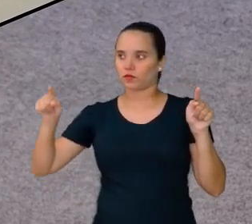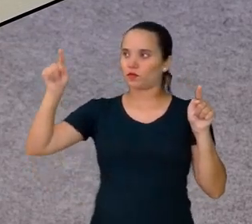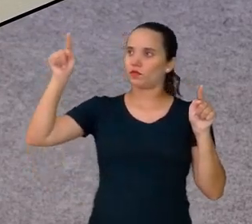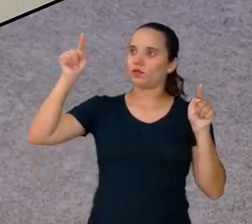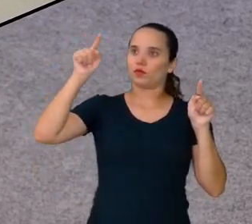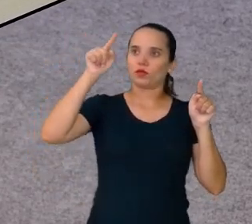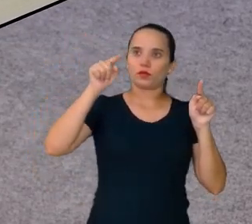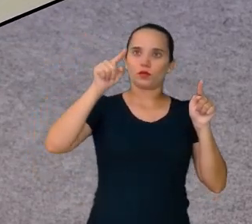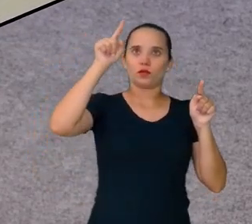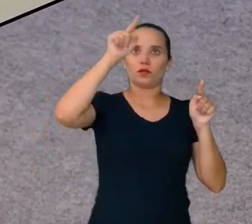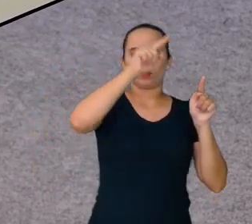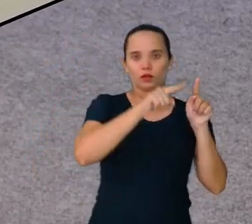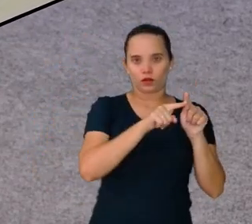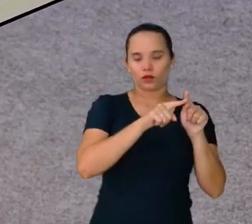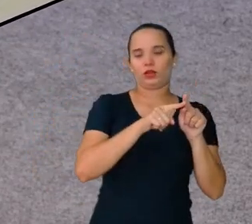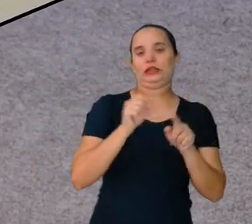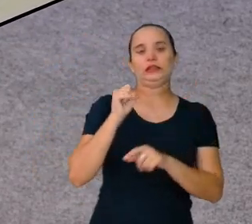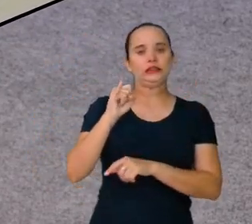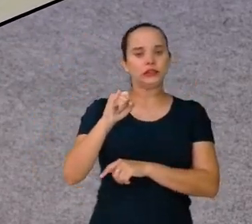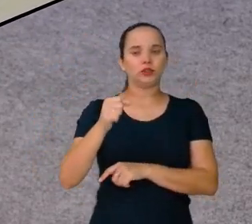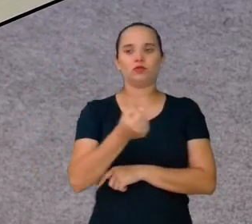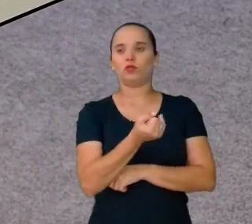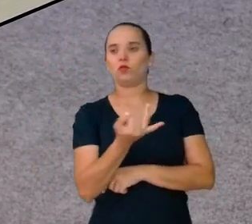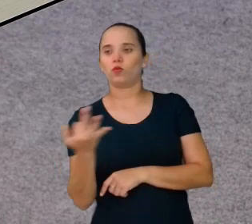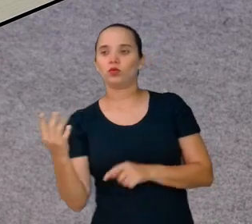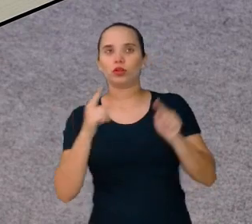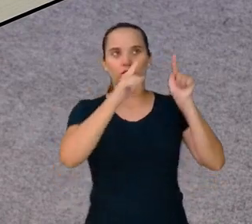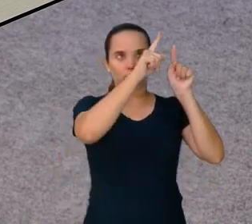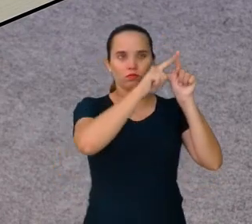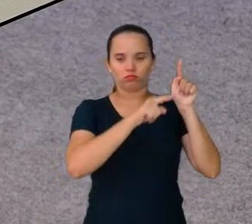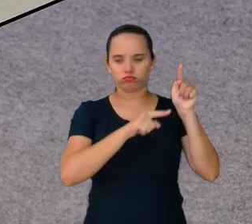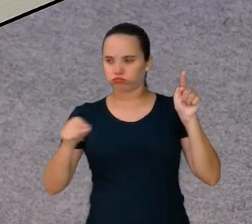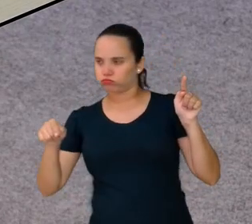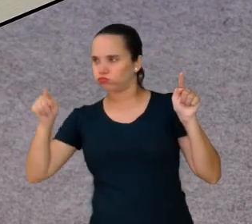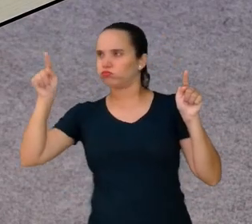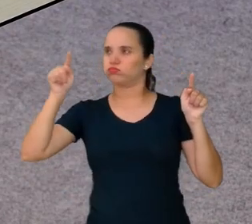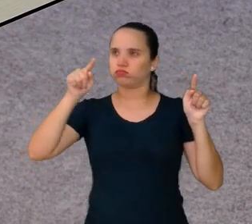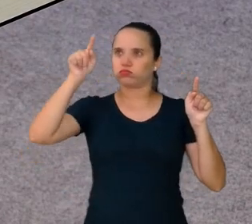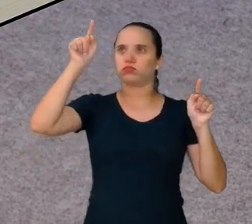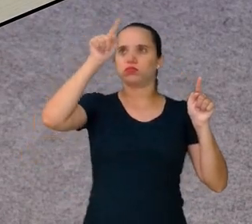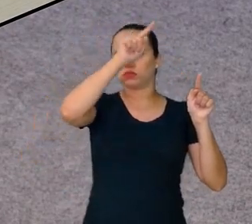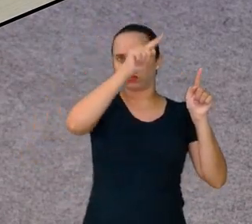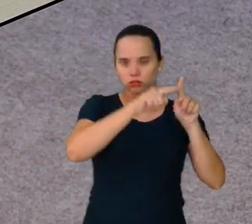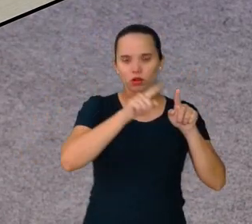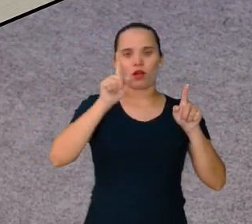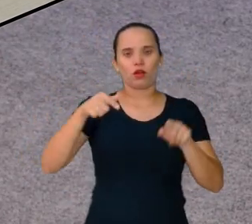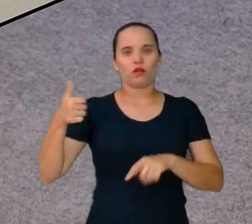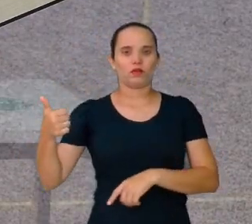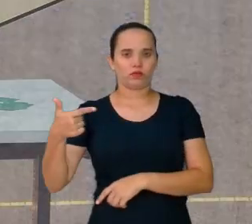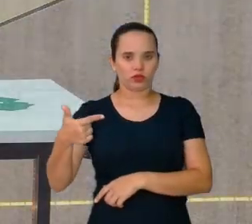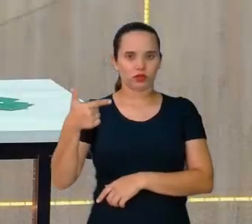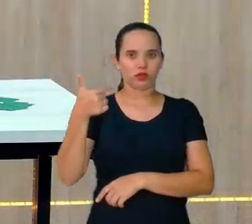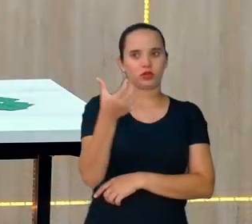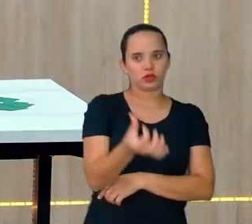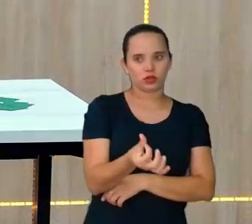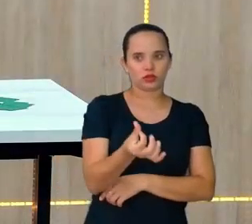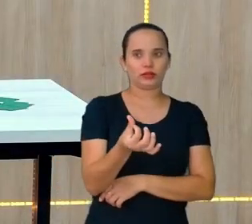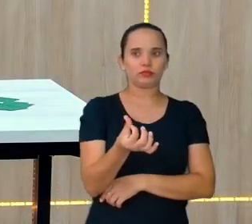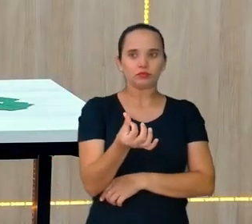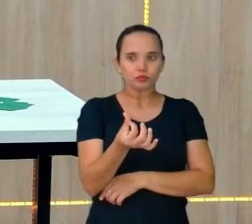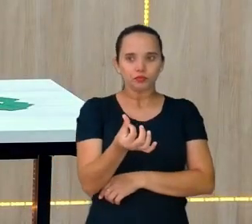eu for contar de 1 em 1 para contornar todinho, vai dar 26. E a gente pode